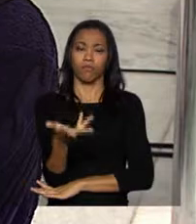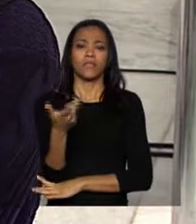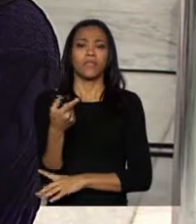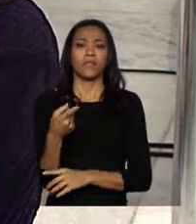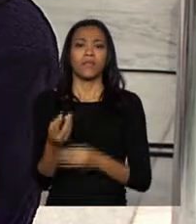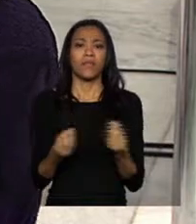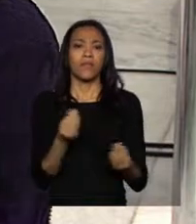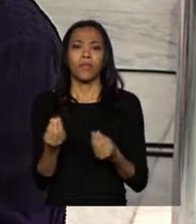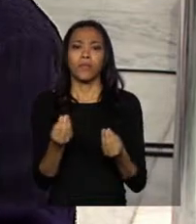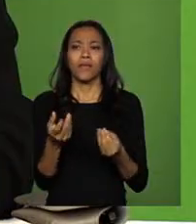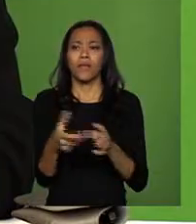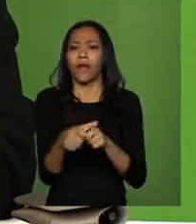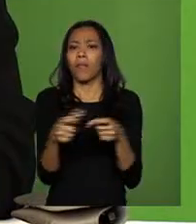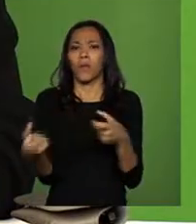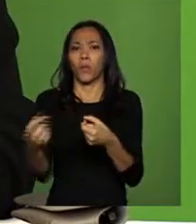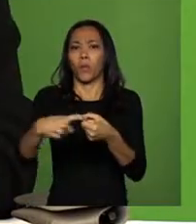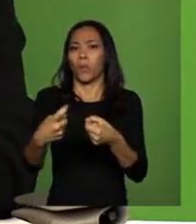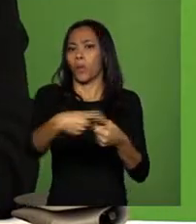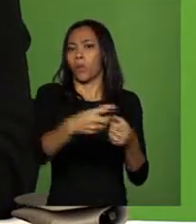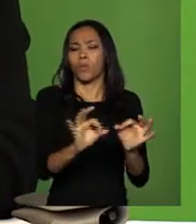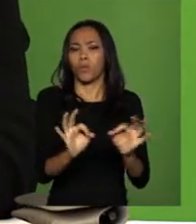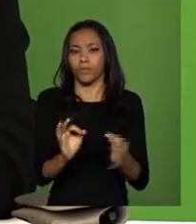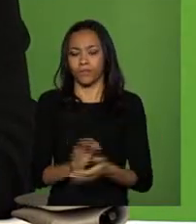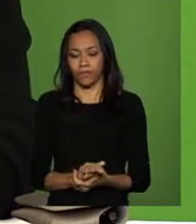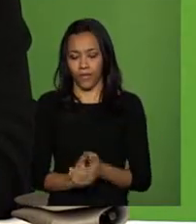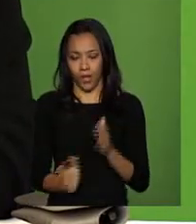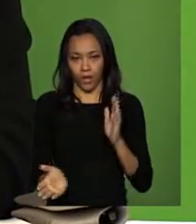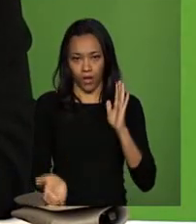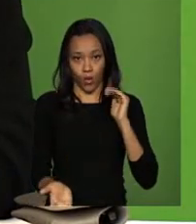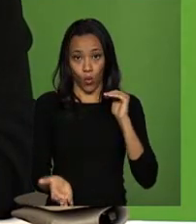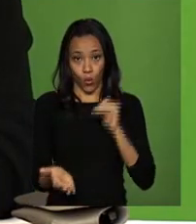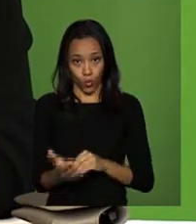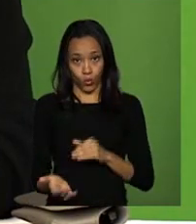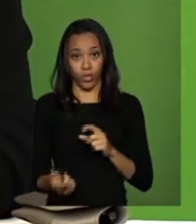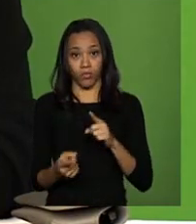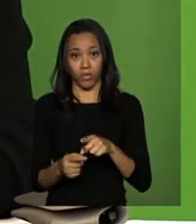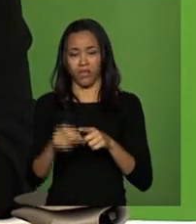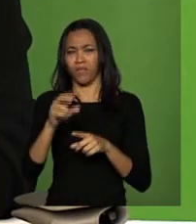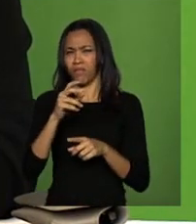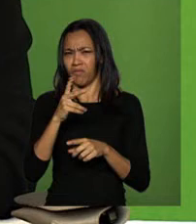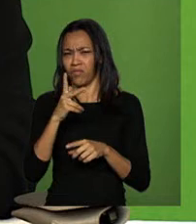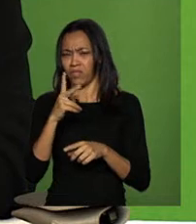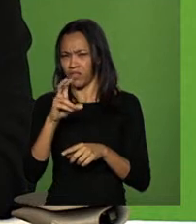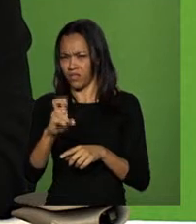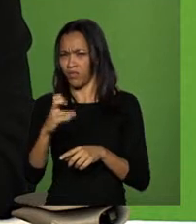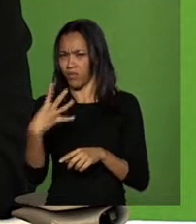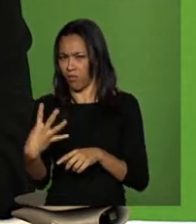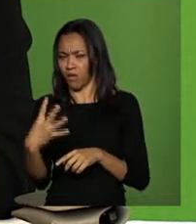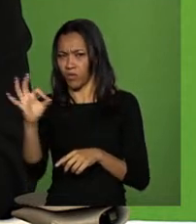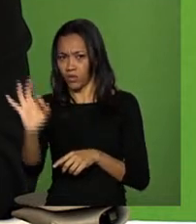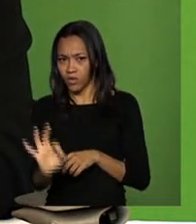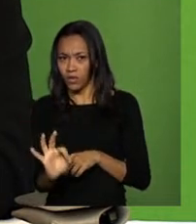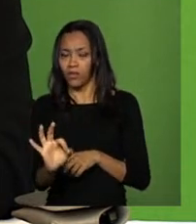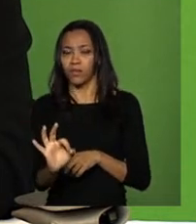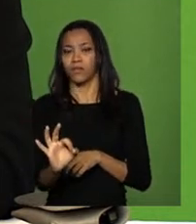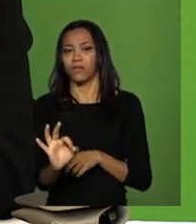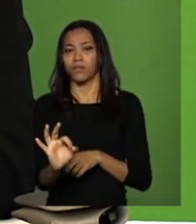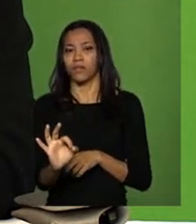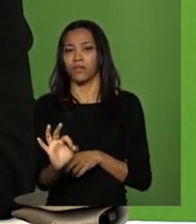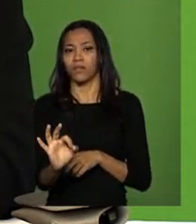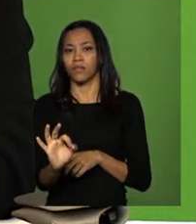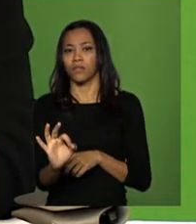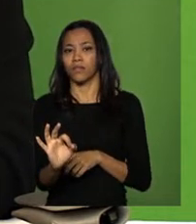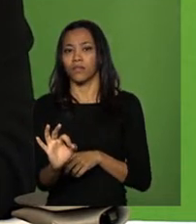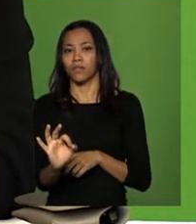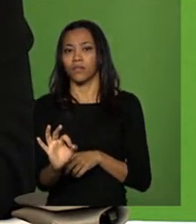baixa adesão? Bom, vou começar pelo último. Baixa adesão com 54% do território passivo de...